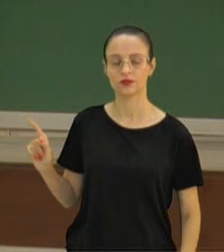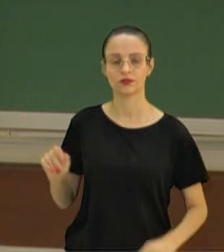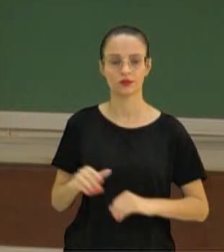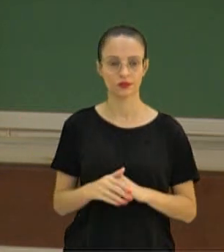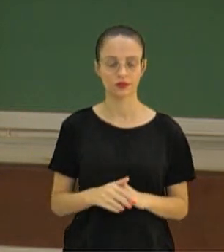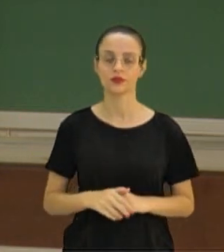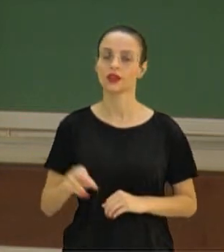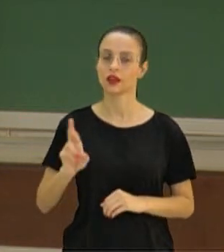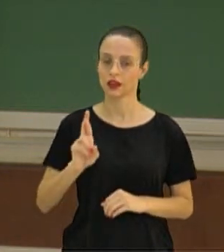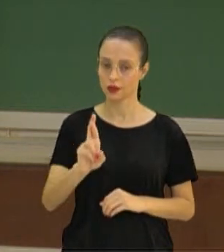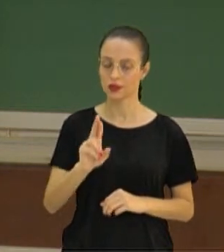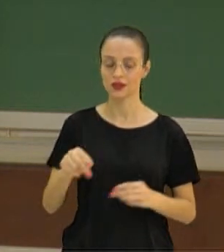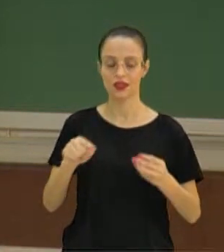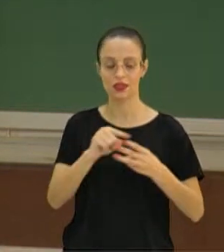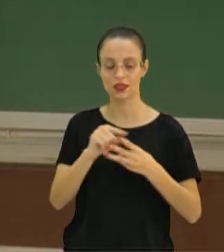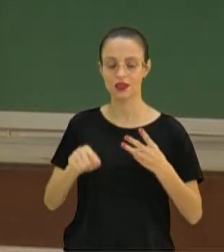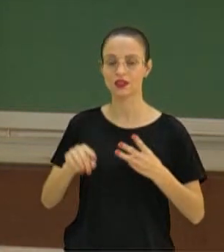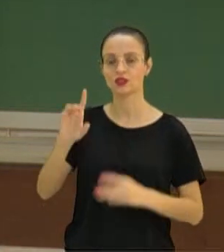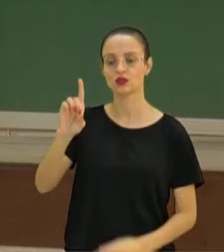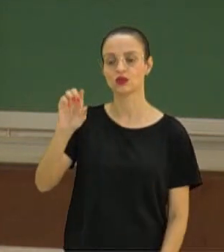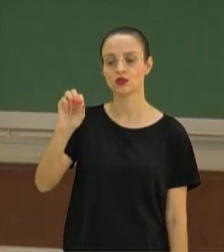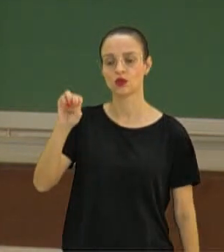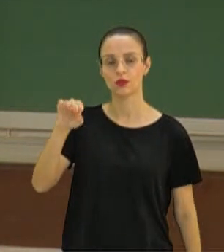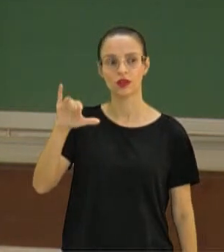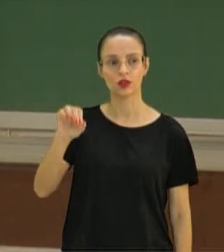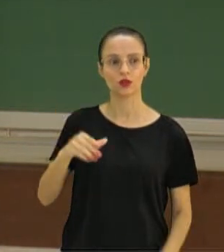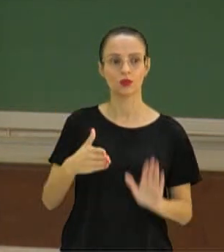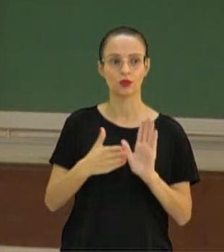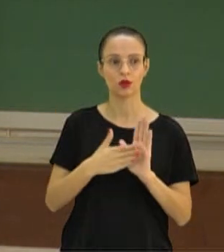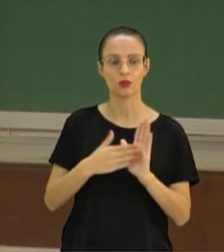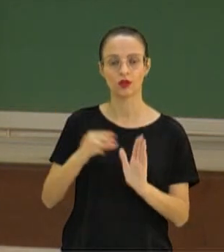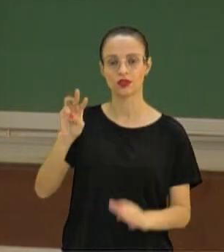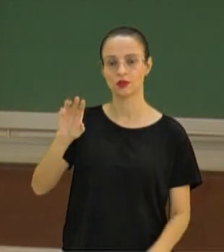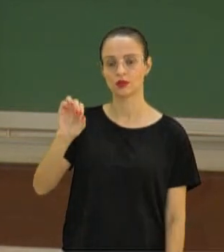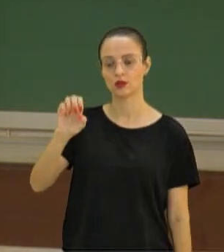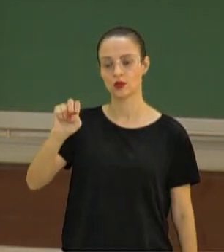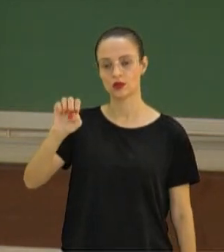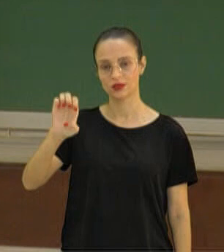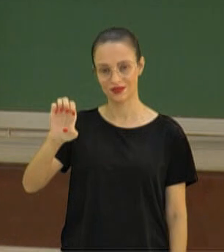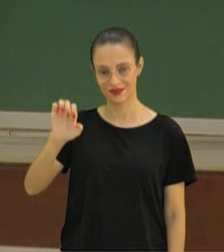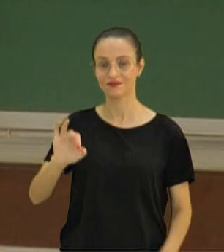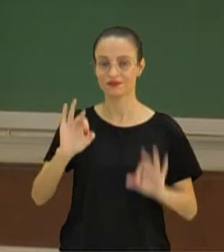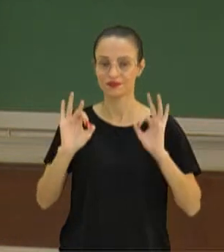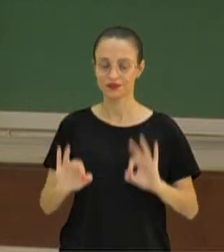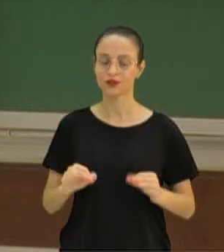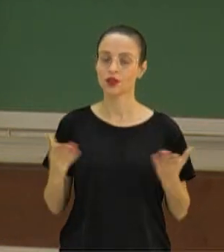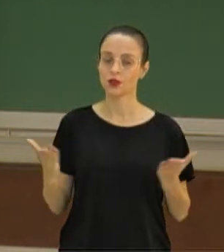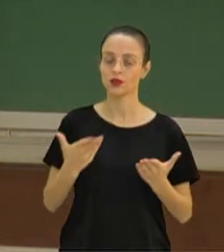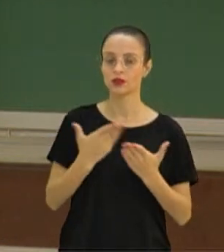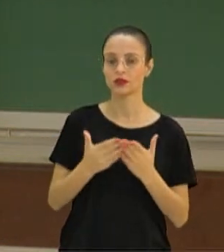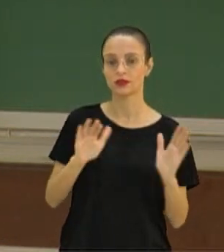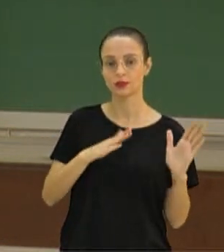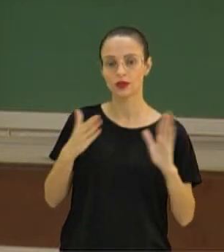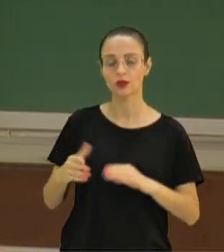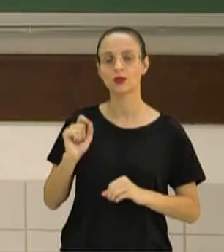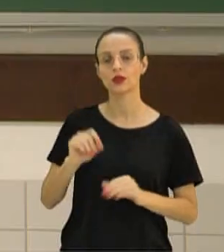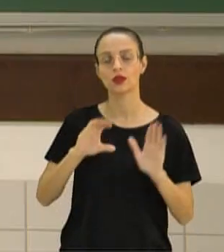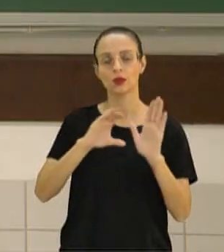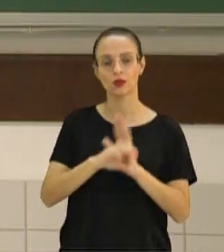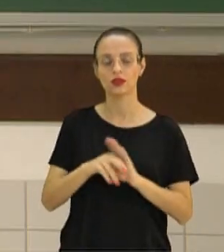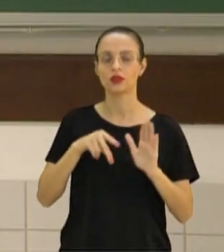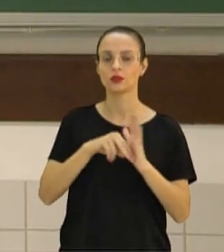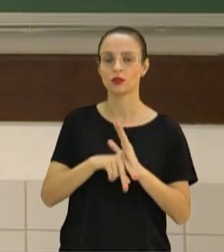eucária representam os três domínios por Woolsey, acertou. Tudo bem? Nós trabalhamos hoje o conceito biológico de espécie,